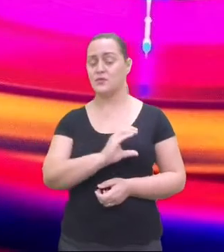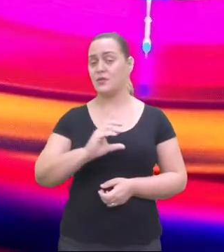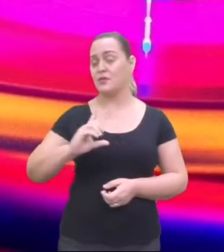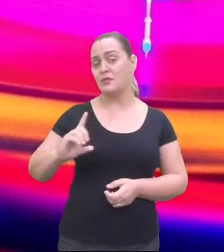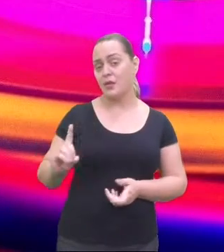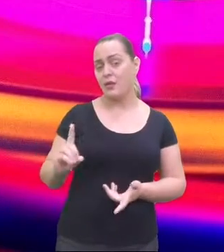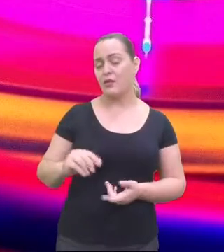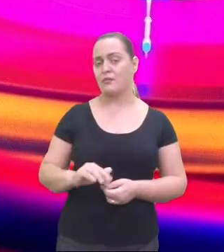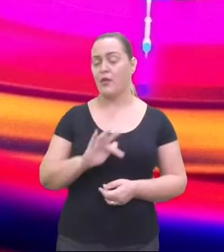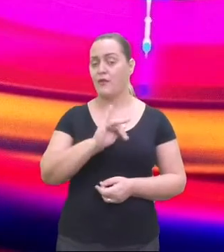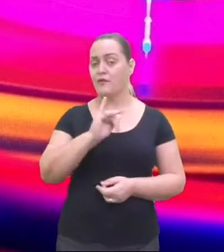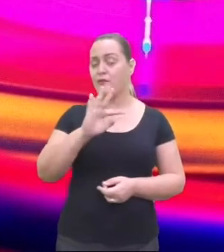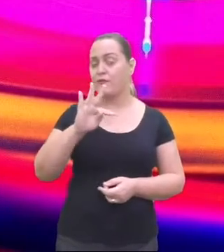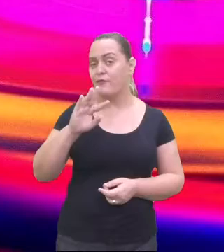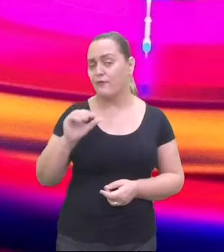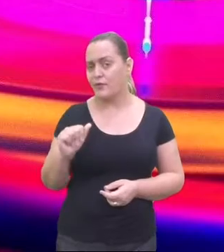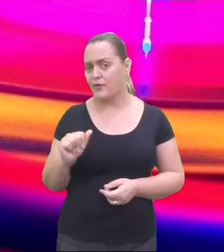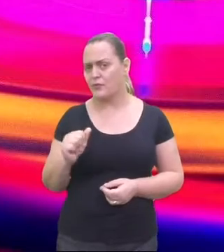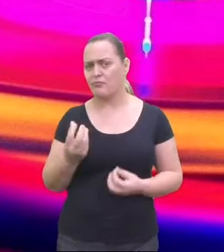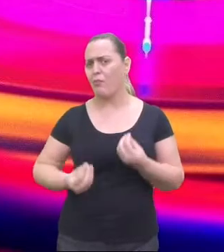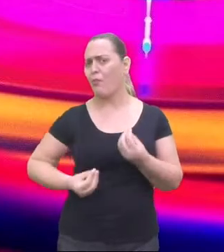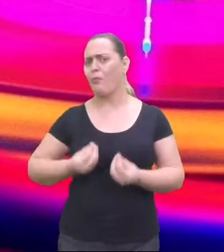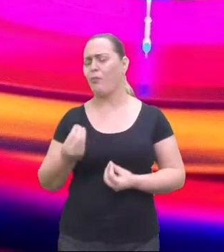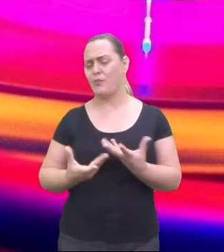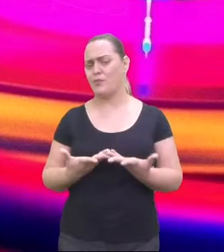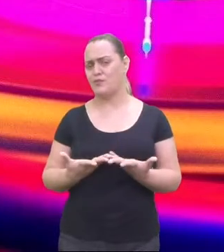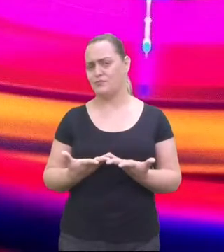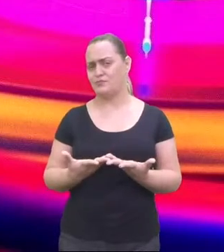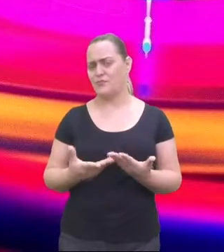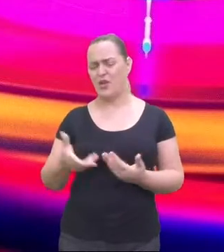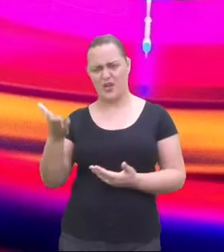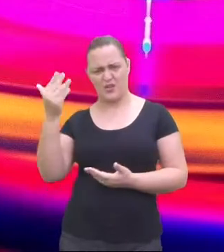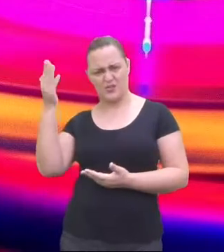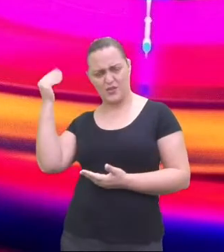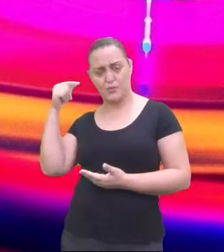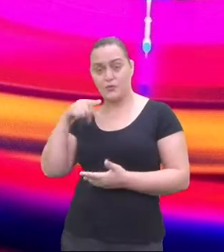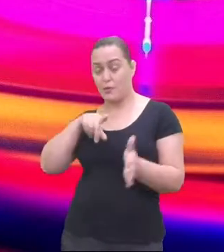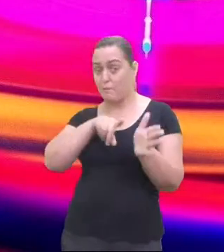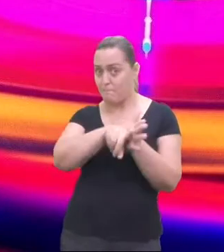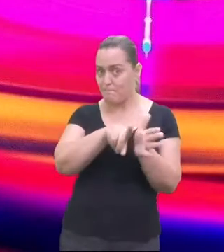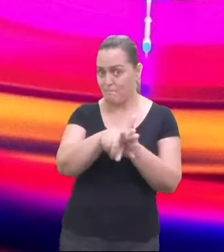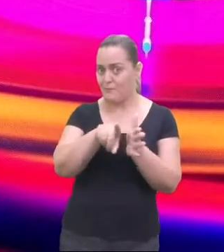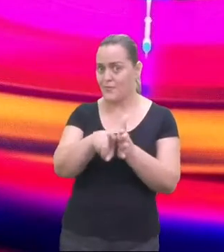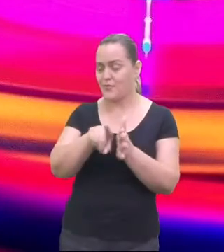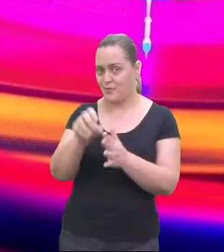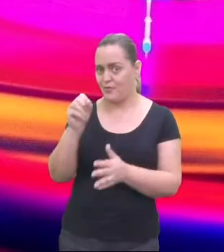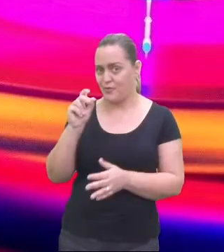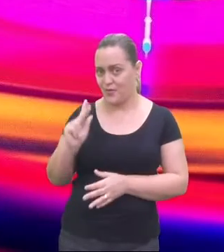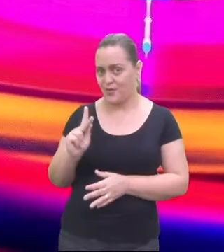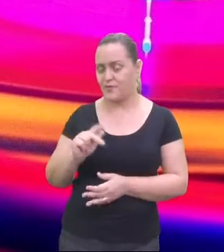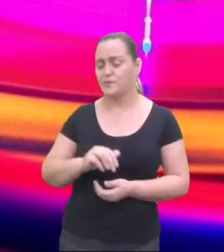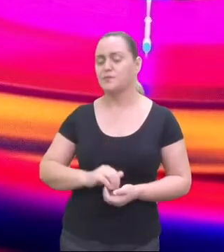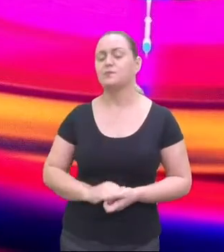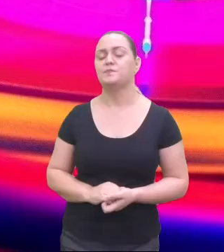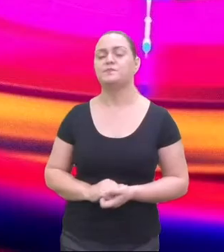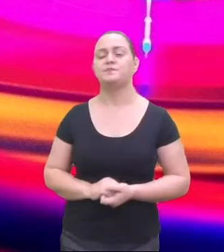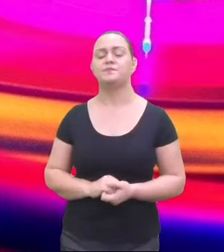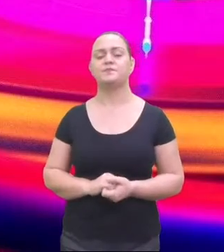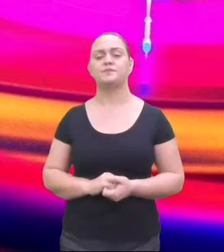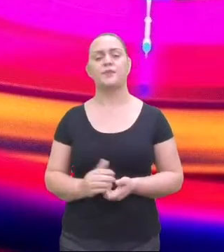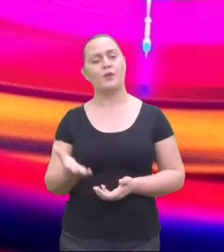da música? Como eram gravadas das músicas? Você vai fazer e vai mandar para a sua professora, tá? Então vamos começar a nossa aula hoje. Vamos lá?